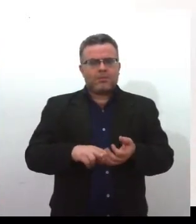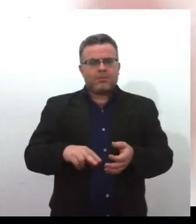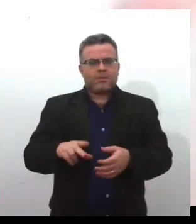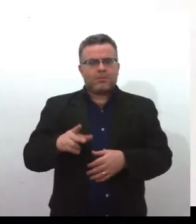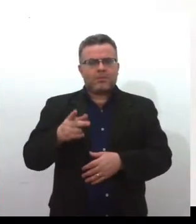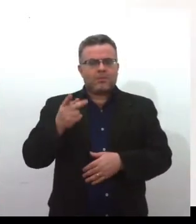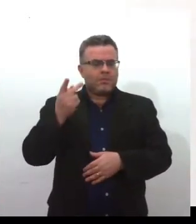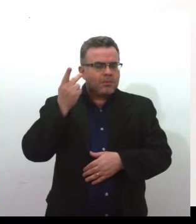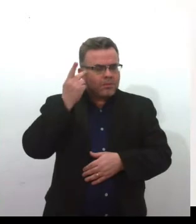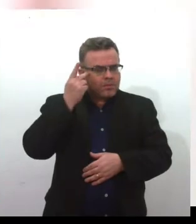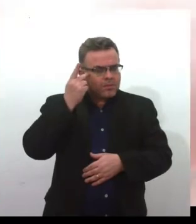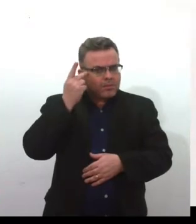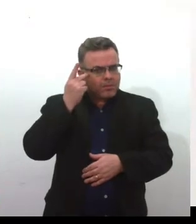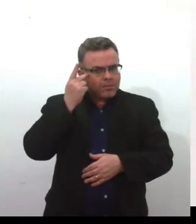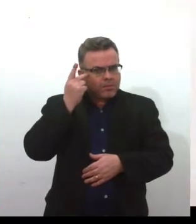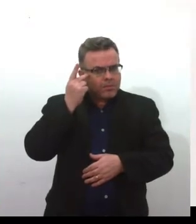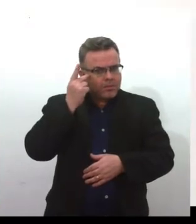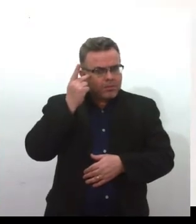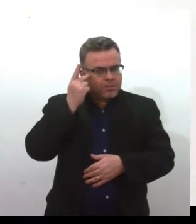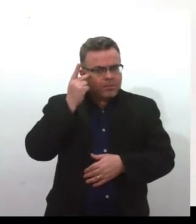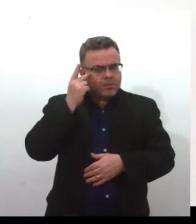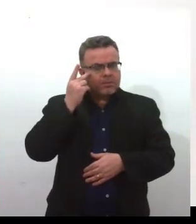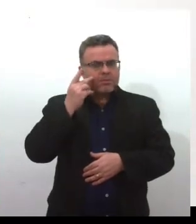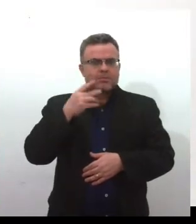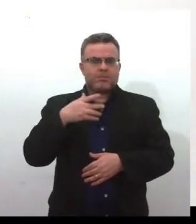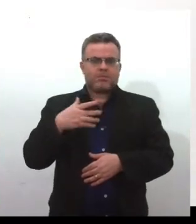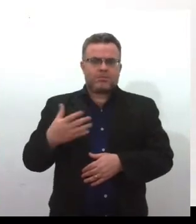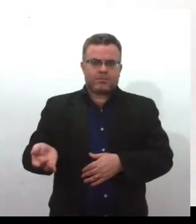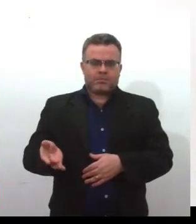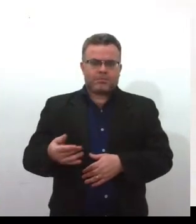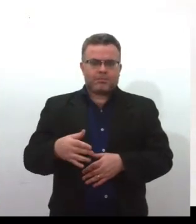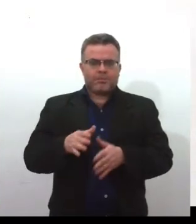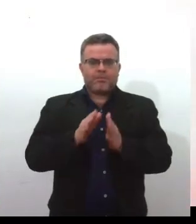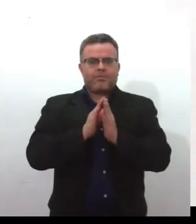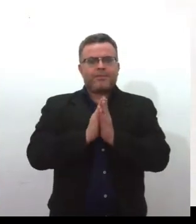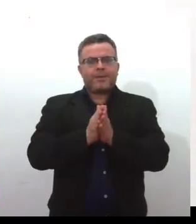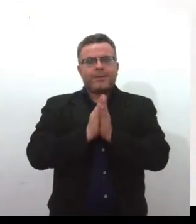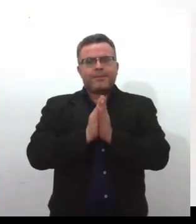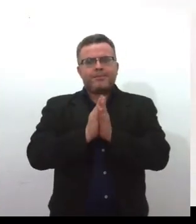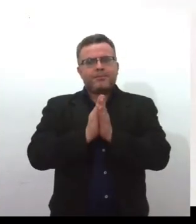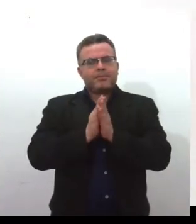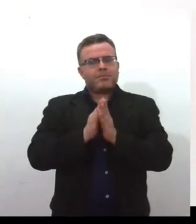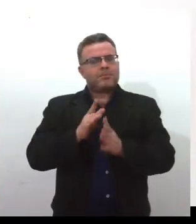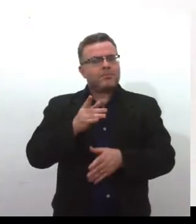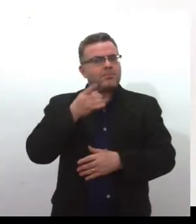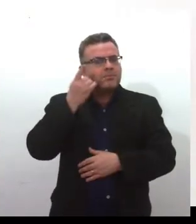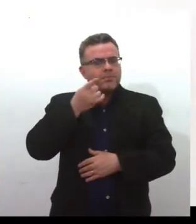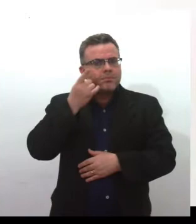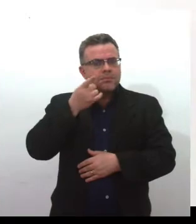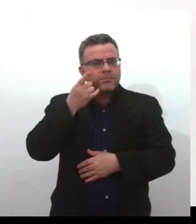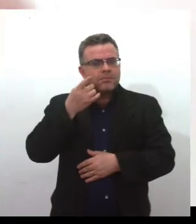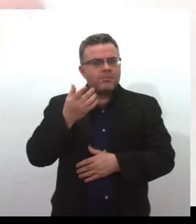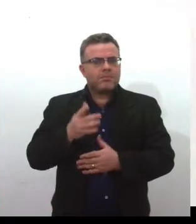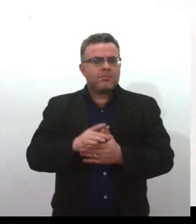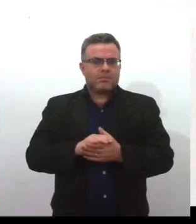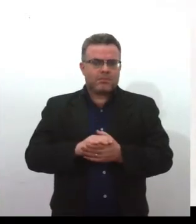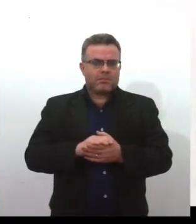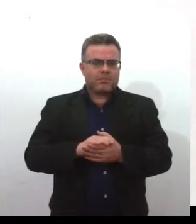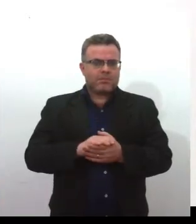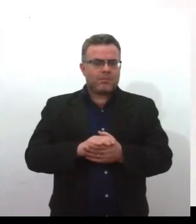dizendo, pedindo, é, conclamando os parlamentares e a parlamentar para se pensar o dia do